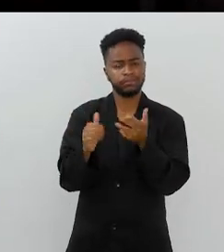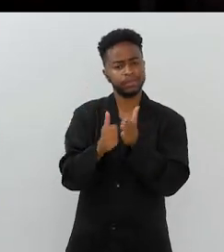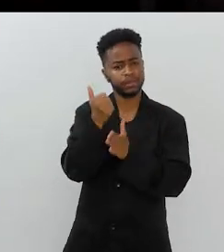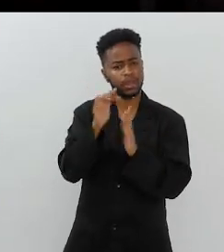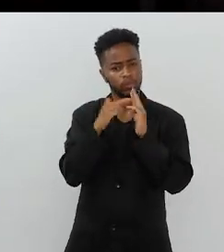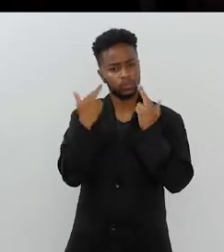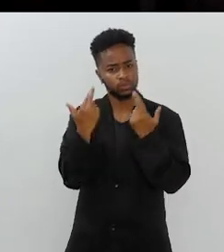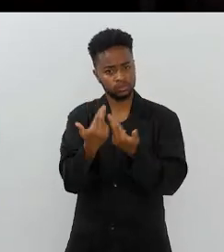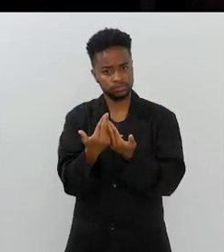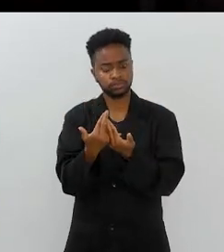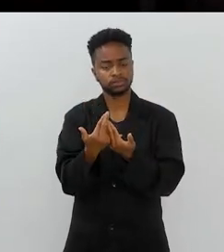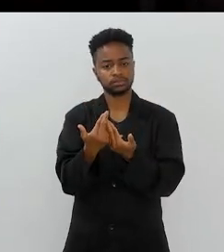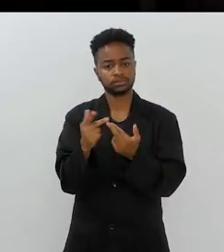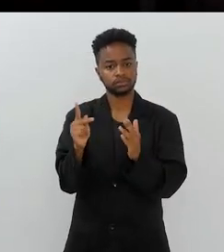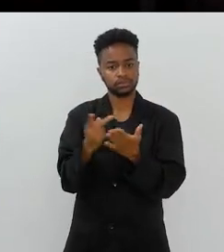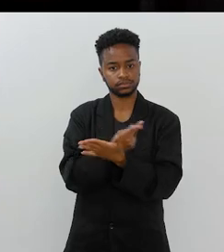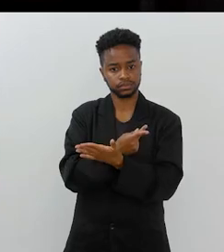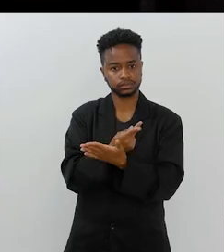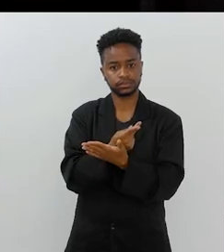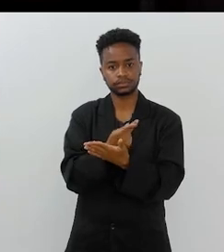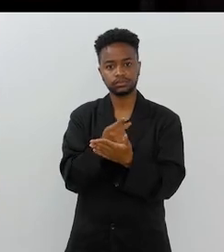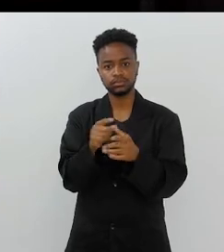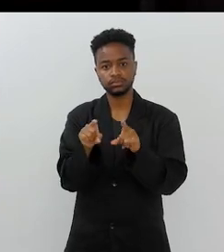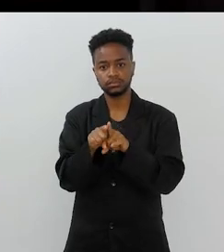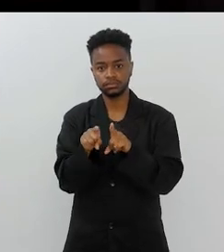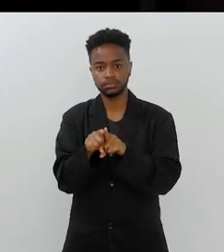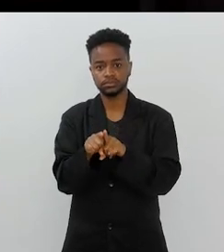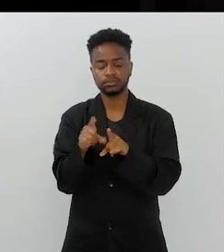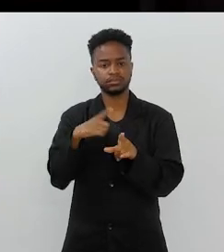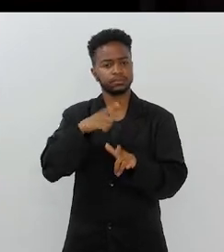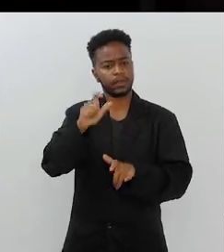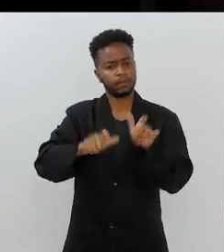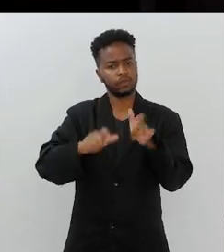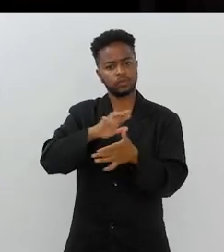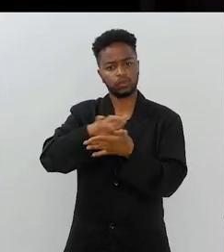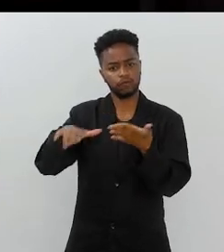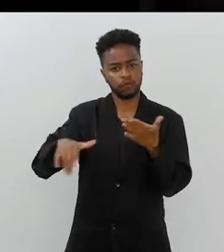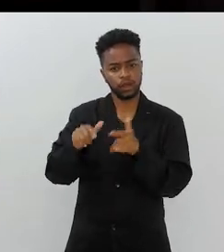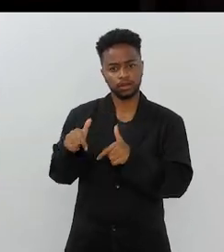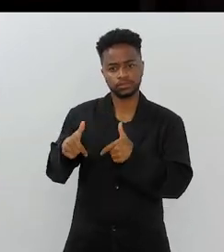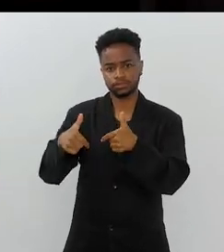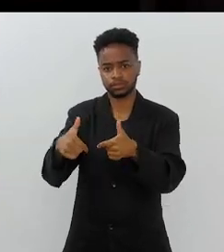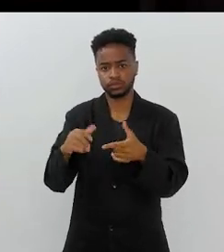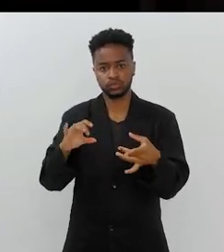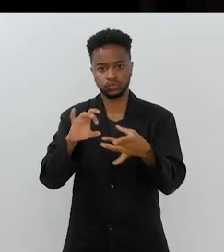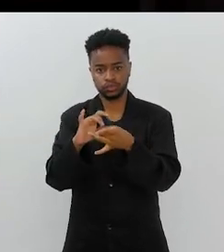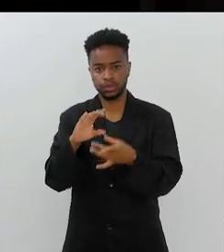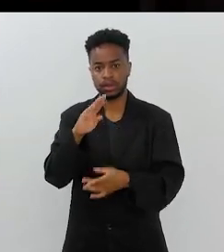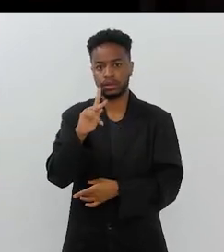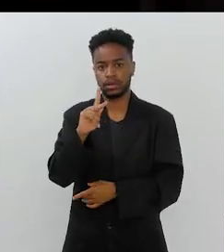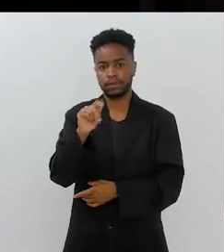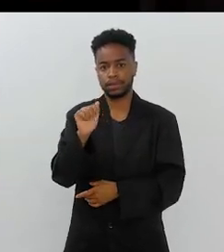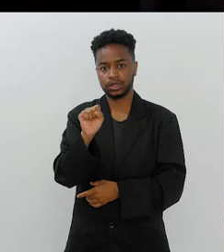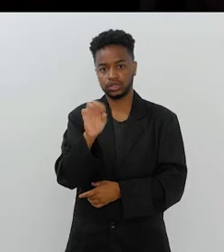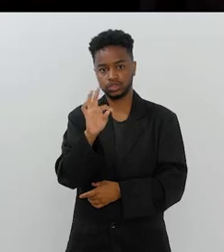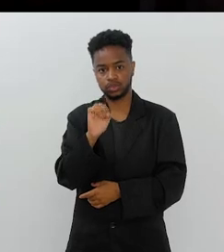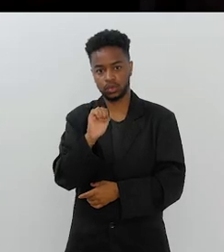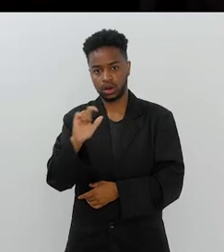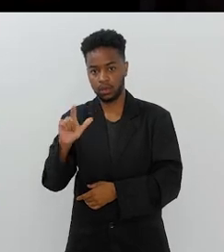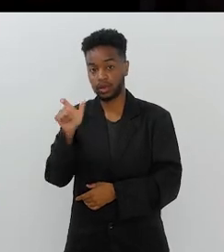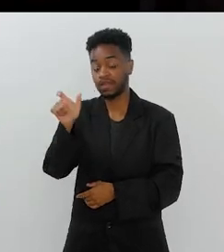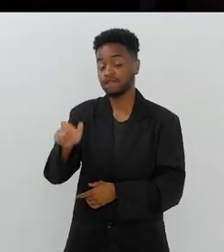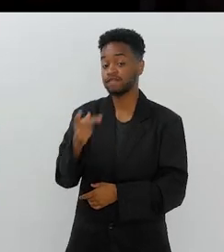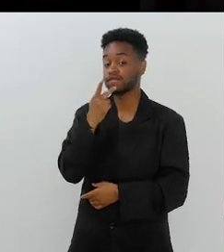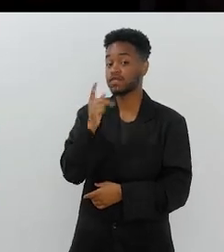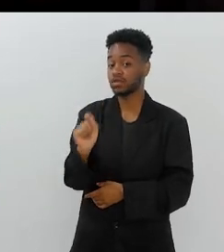reuniões, uma primeira reunião que a gente teve em que tinha muitas pessoas, muitos agentes da pastoral, ele